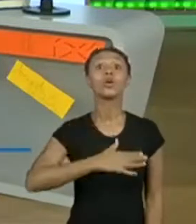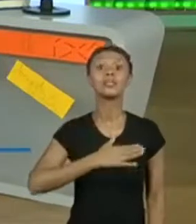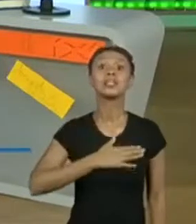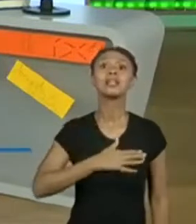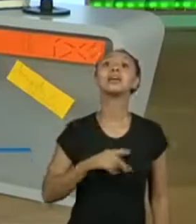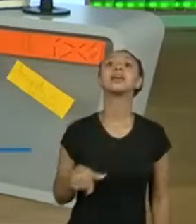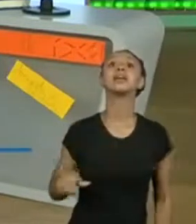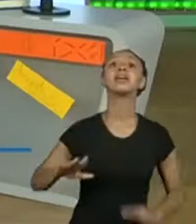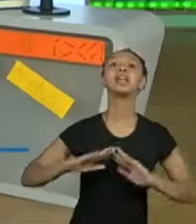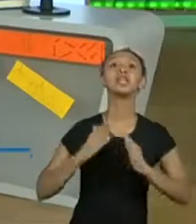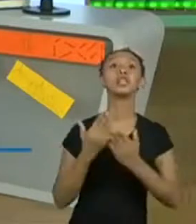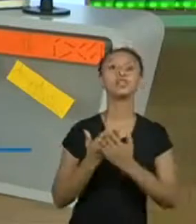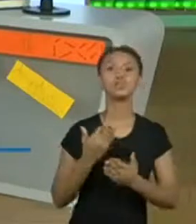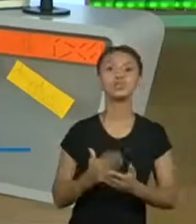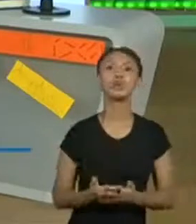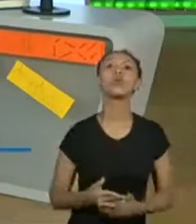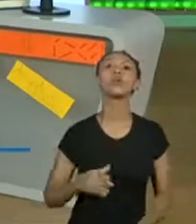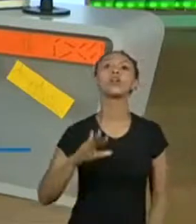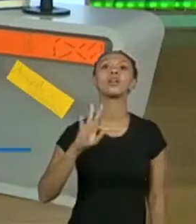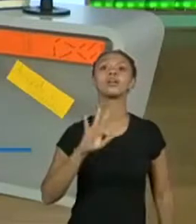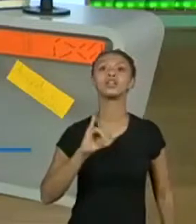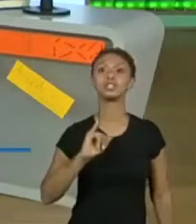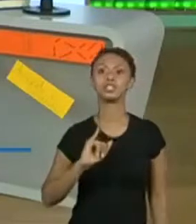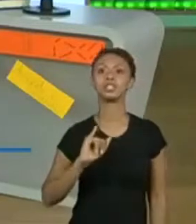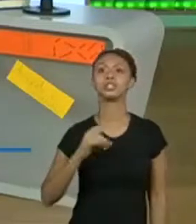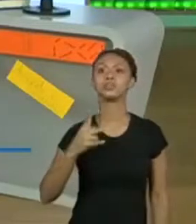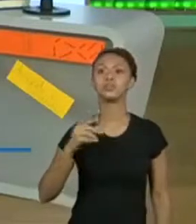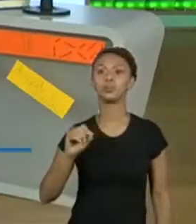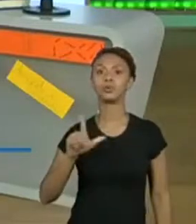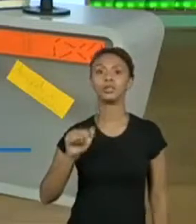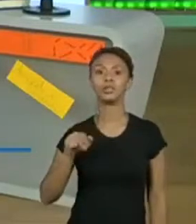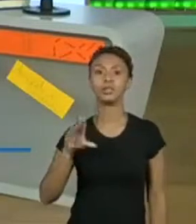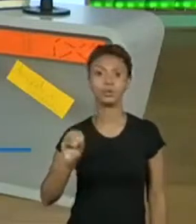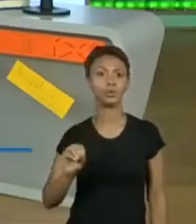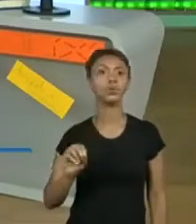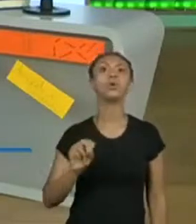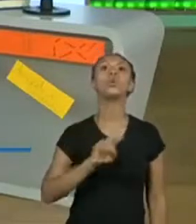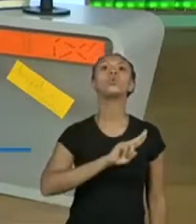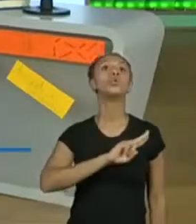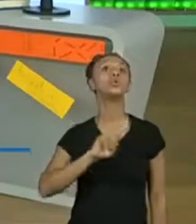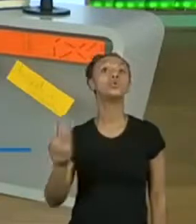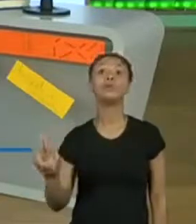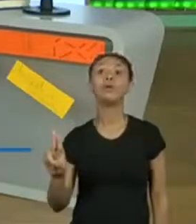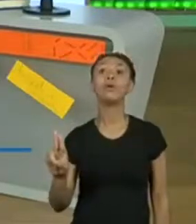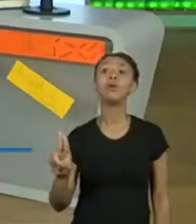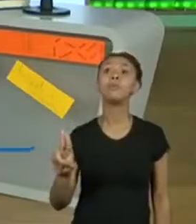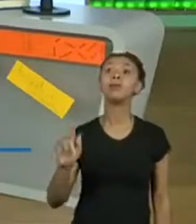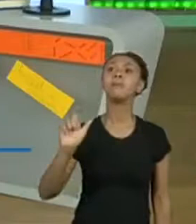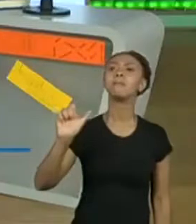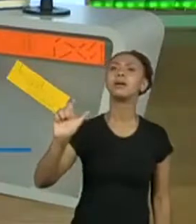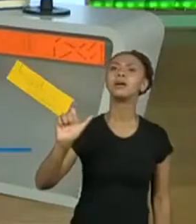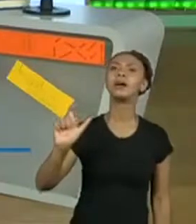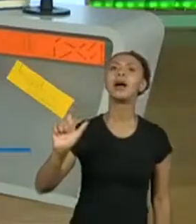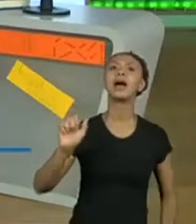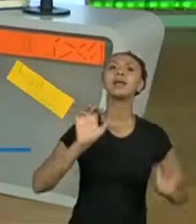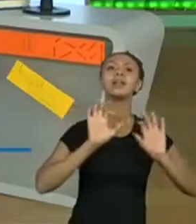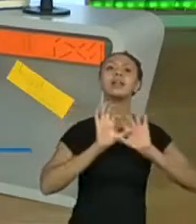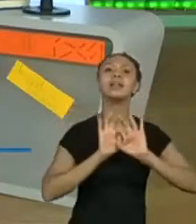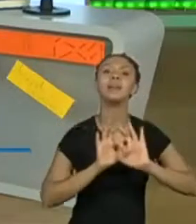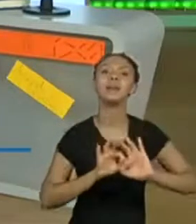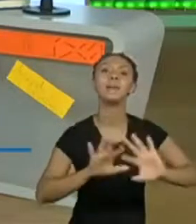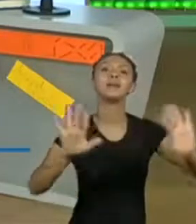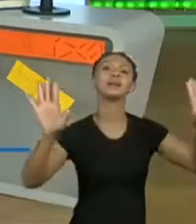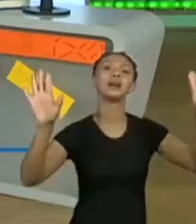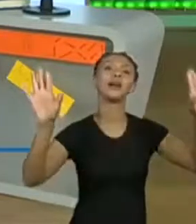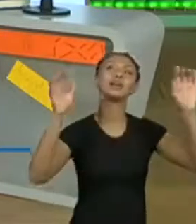colocou da escola Tito Livre, o 5º ano C, a questão das liberdades na leitura. Pro